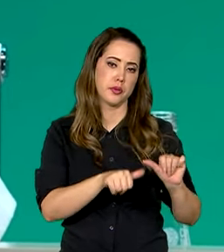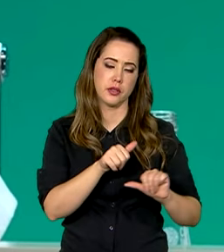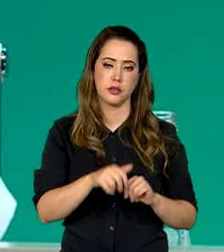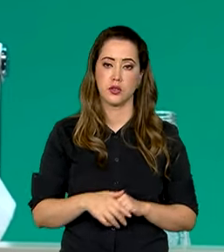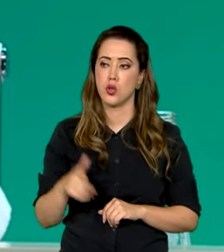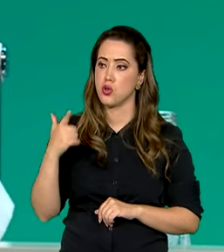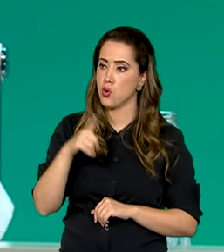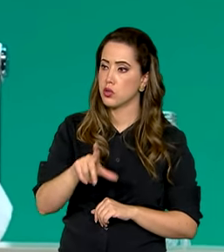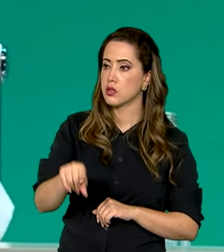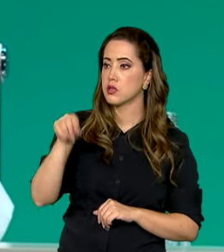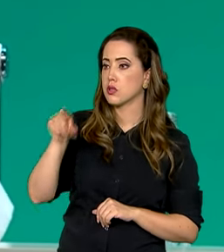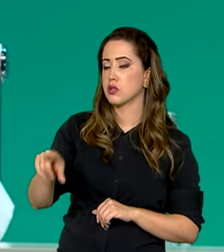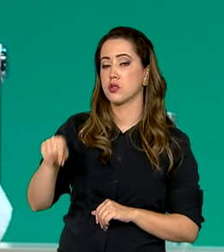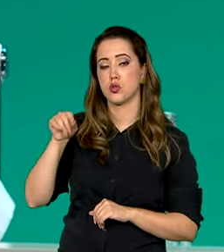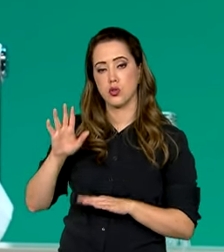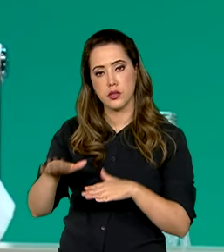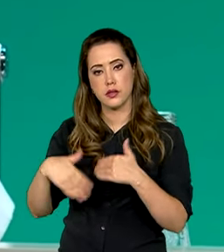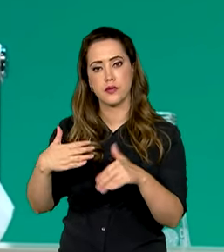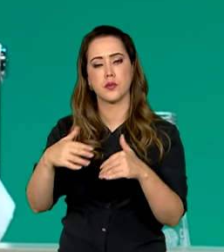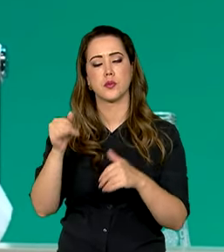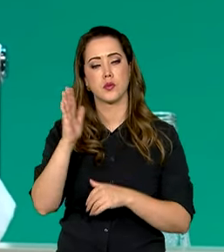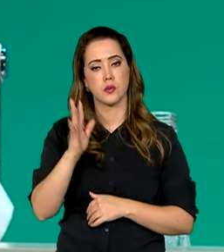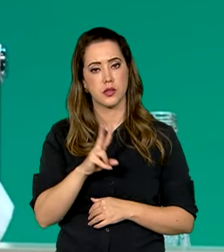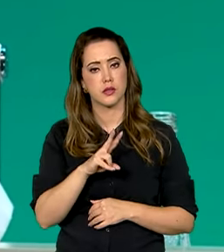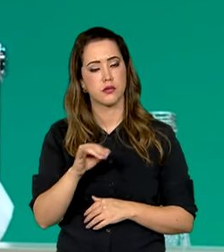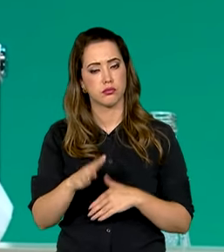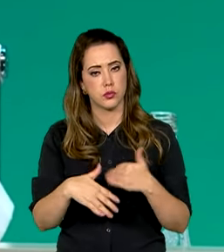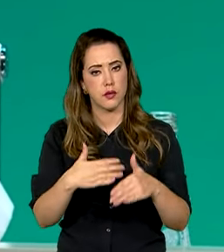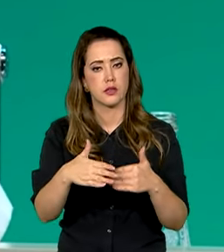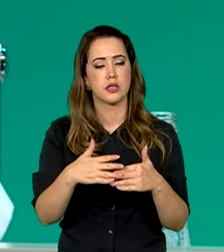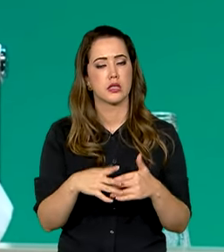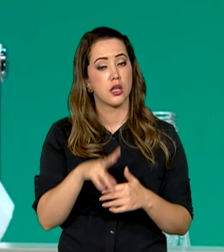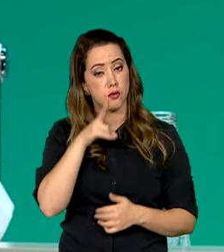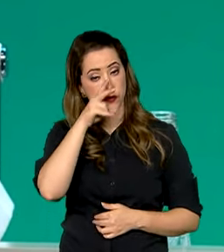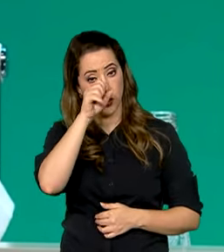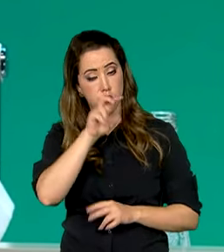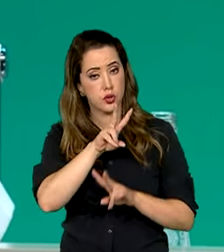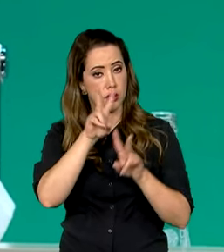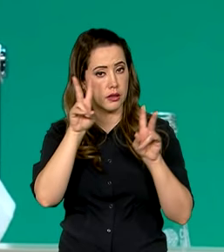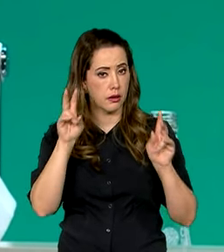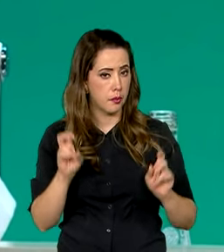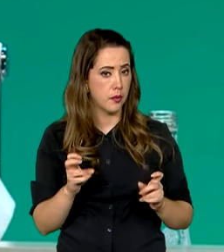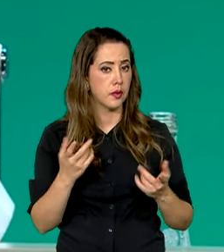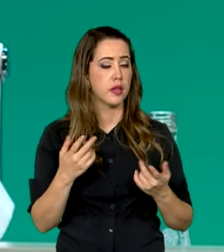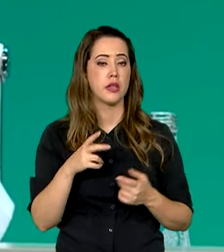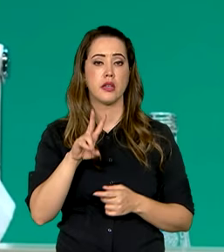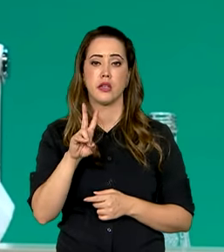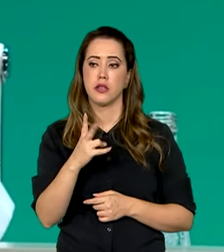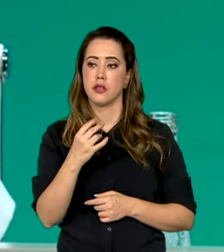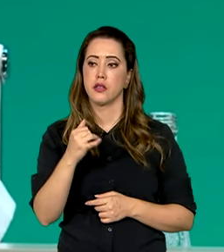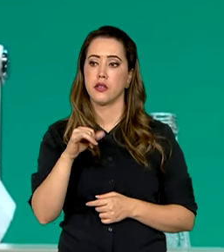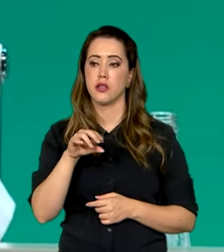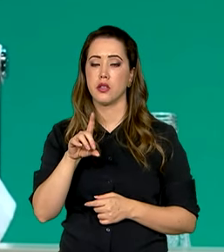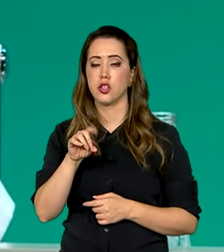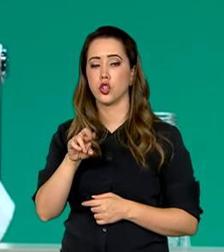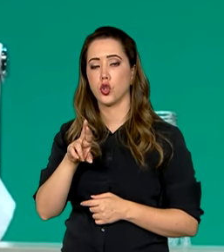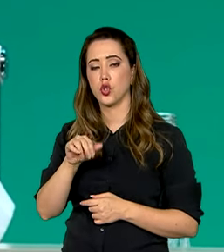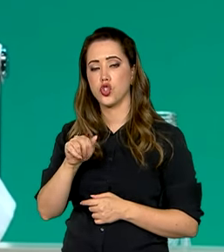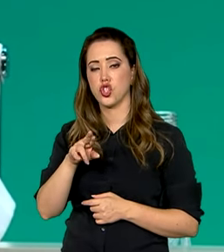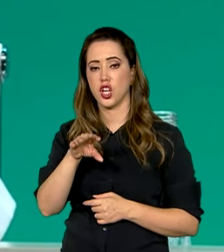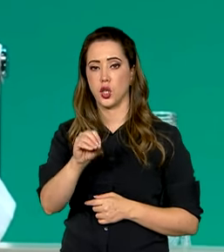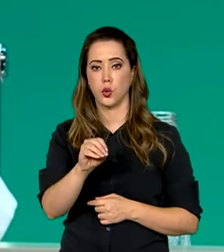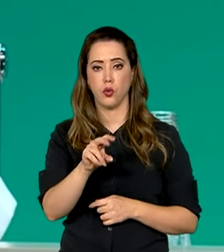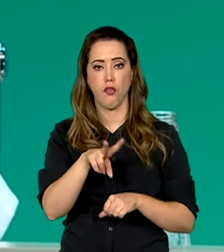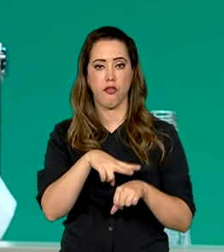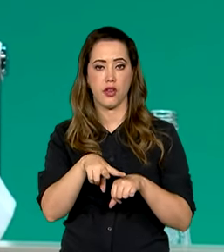alternativas em desenvolvimento. O Brasil avança fortemente no hidrogênio verde, que é uma alternativa